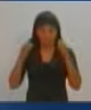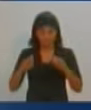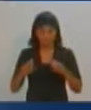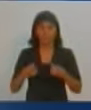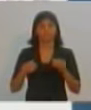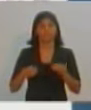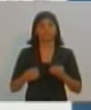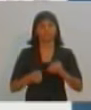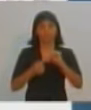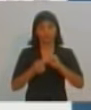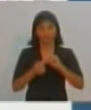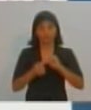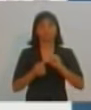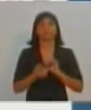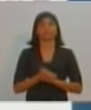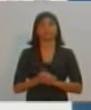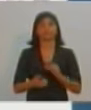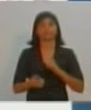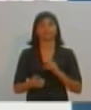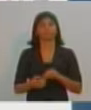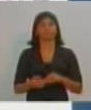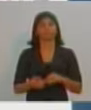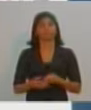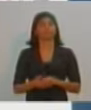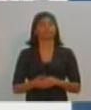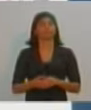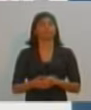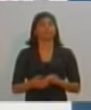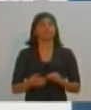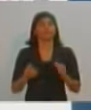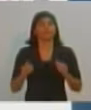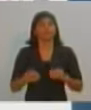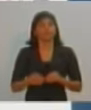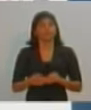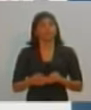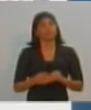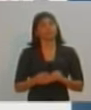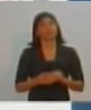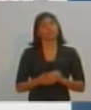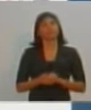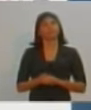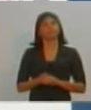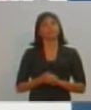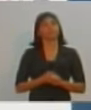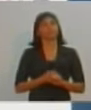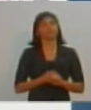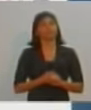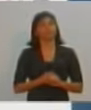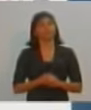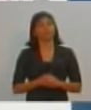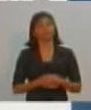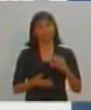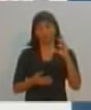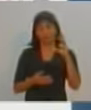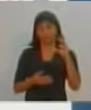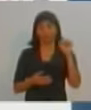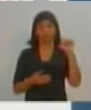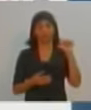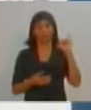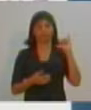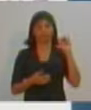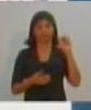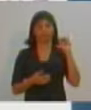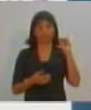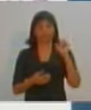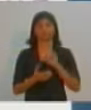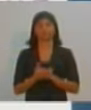governo. Bem, então, quem também está com a gente aqui nos nossos estúdios é o jornalista Caio Esteves, representando o